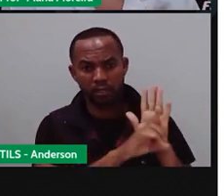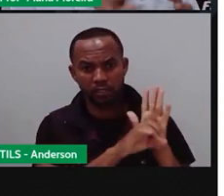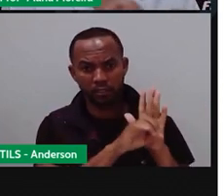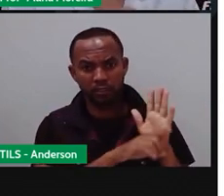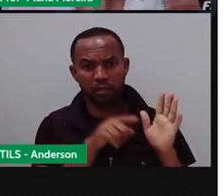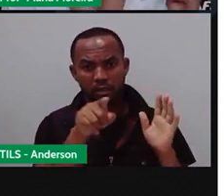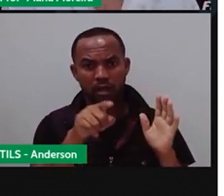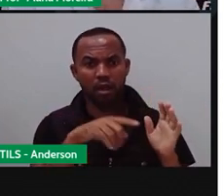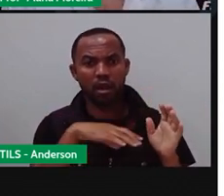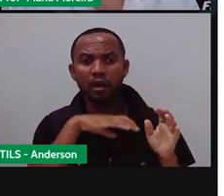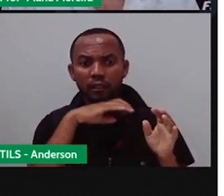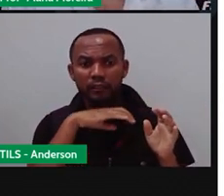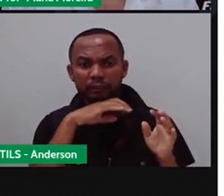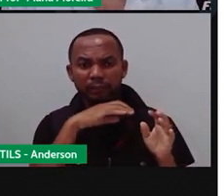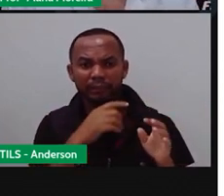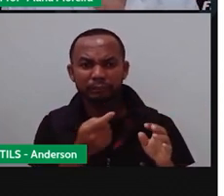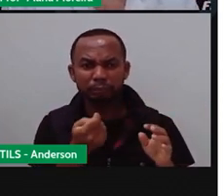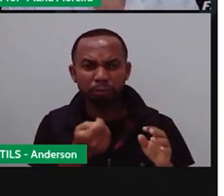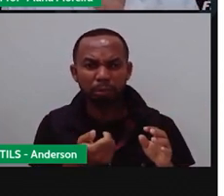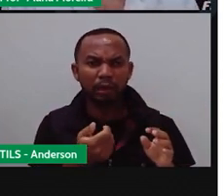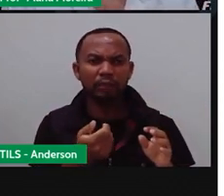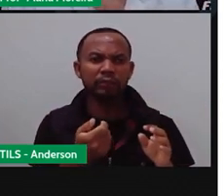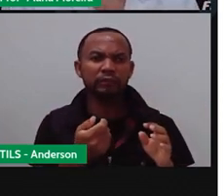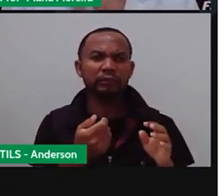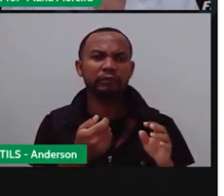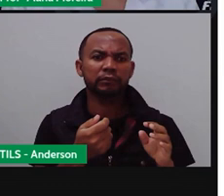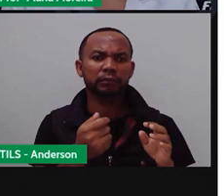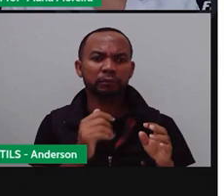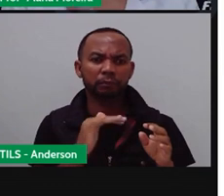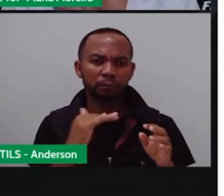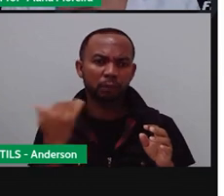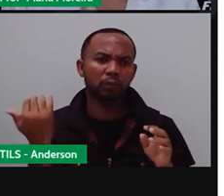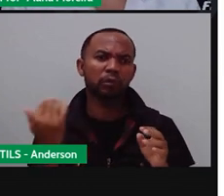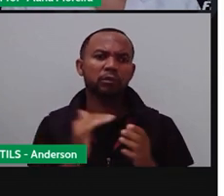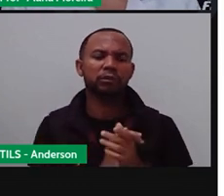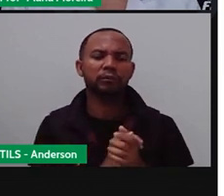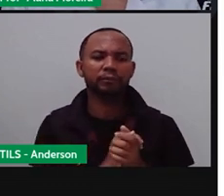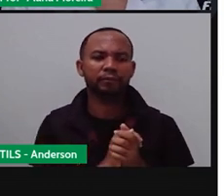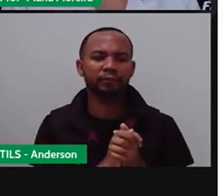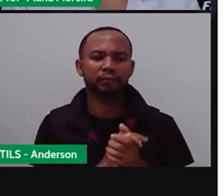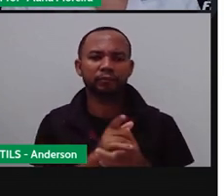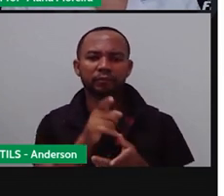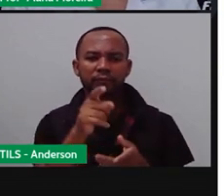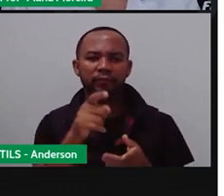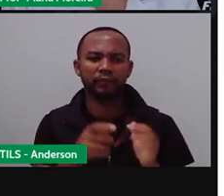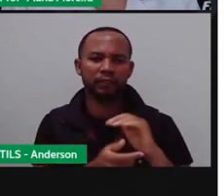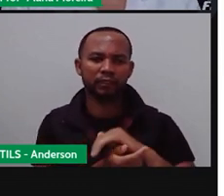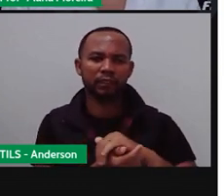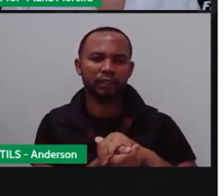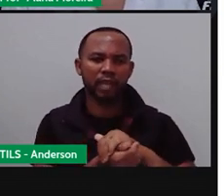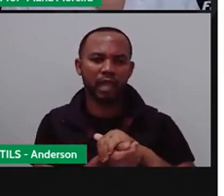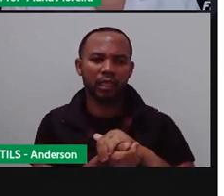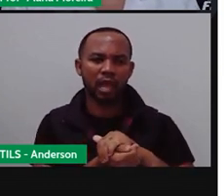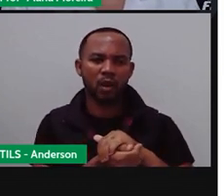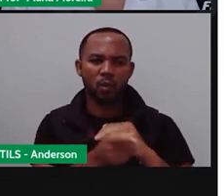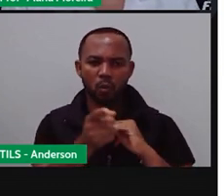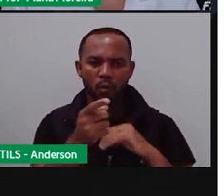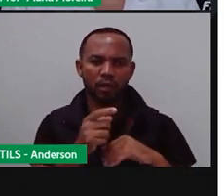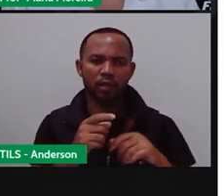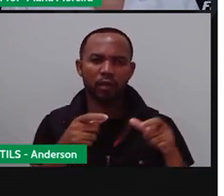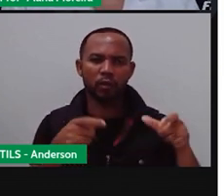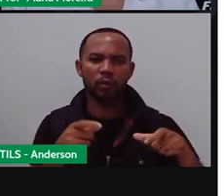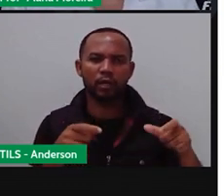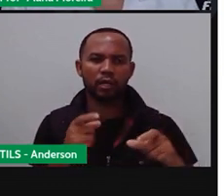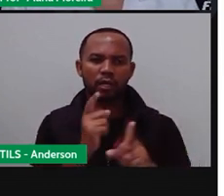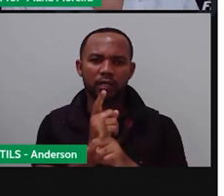animais quase ameaçados de extinção. E um exemplo disso, né, é essa tartaruga fluvial, que foi encontrada no Rio